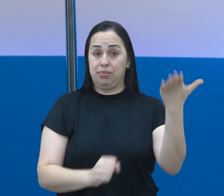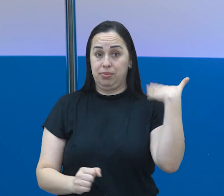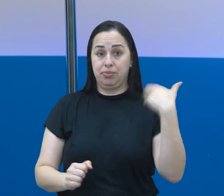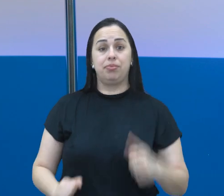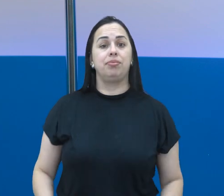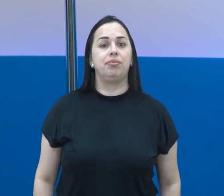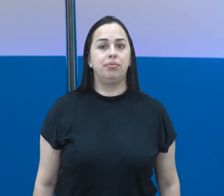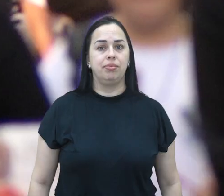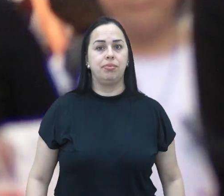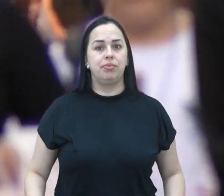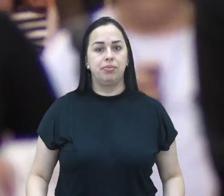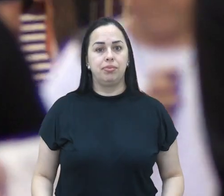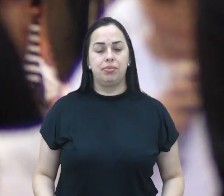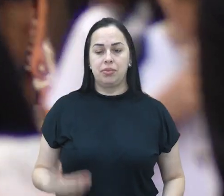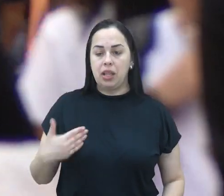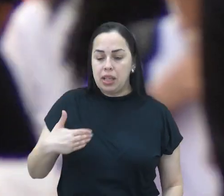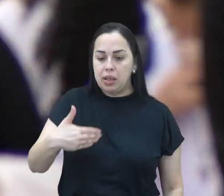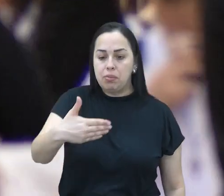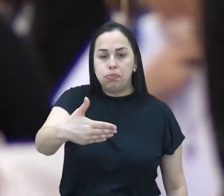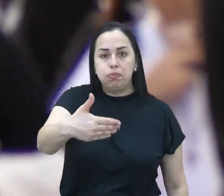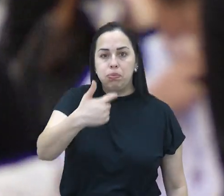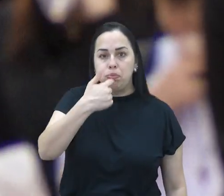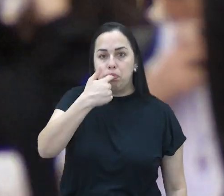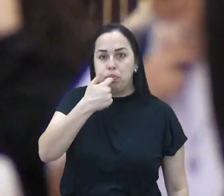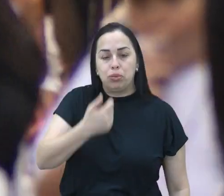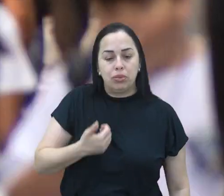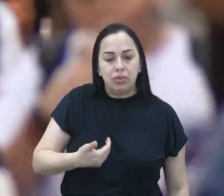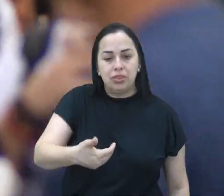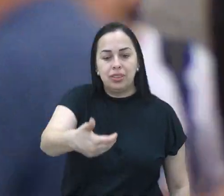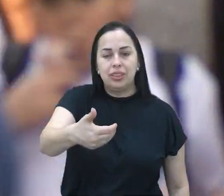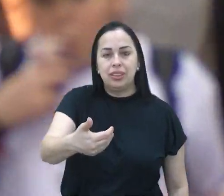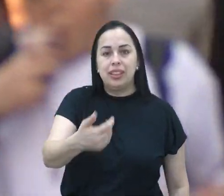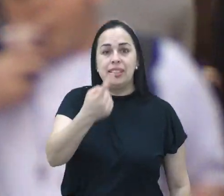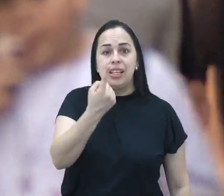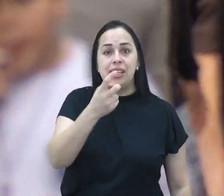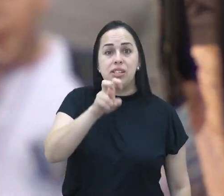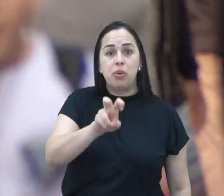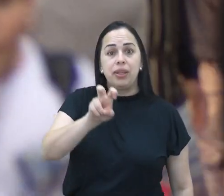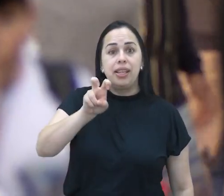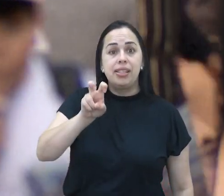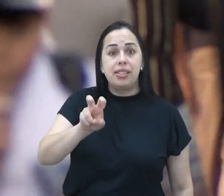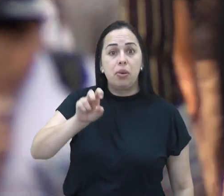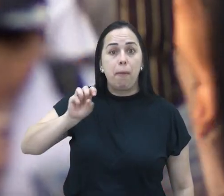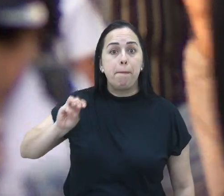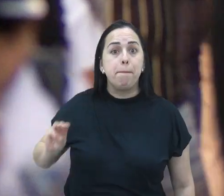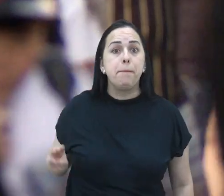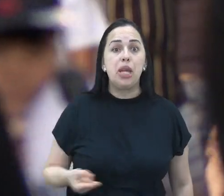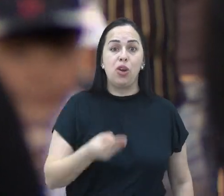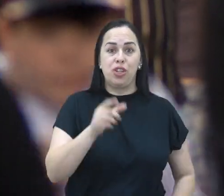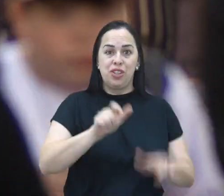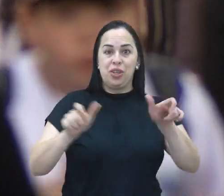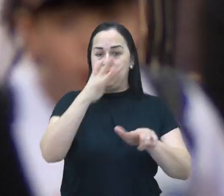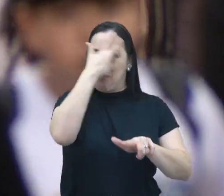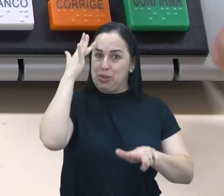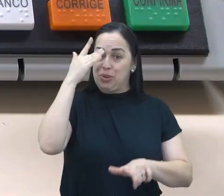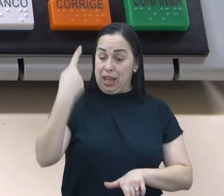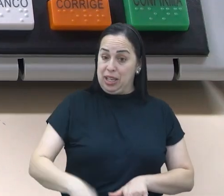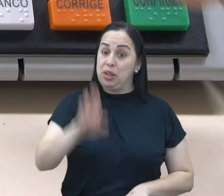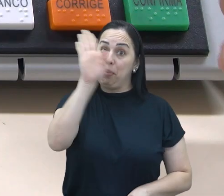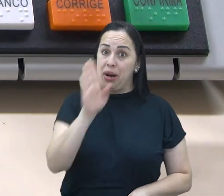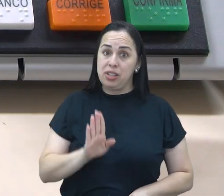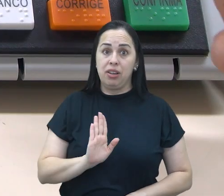2020. Daqui a algumas semanas, mais de 155 milhões de eleitores em todo o Brasil